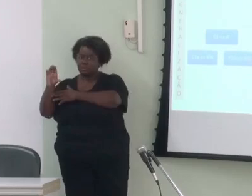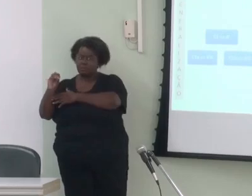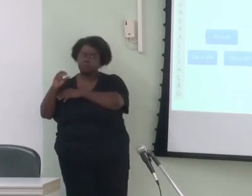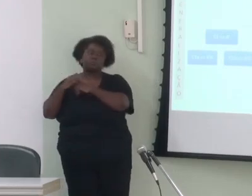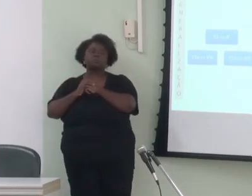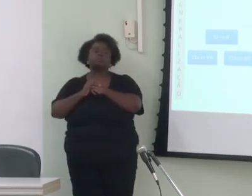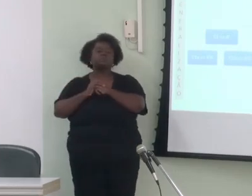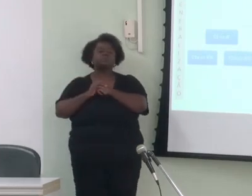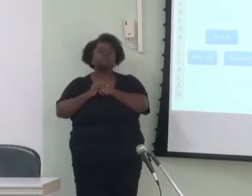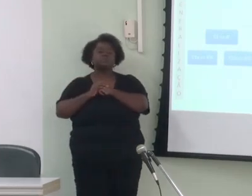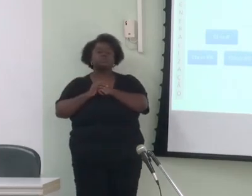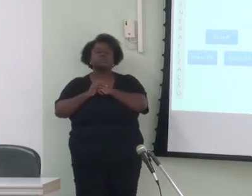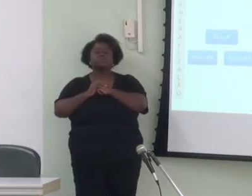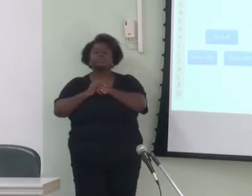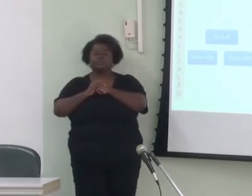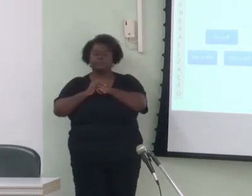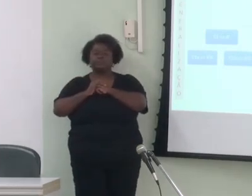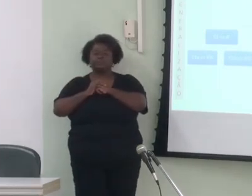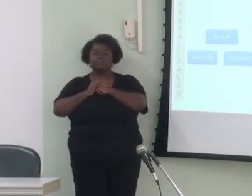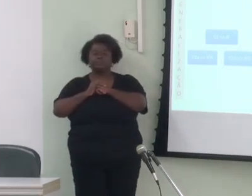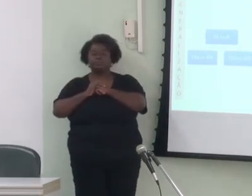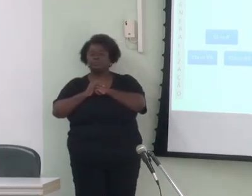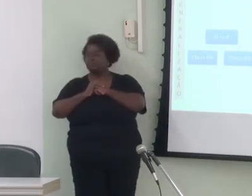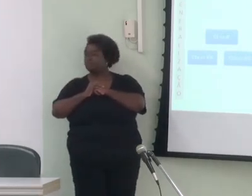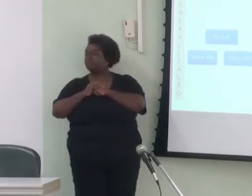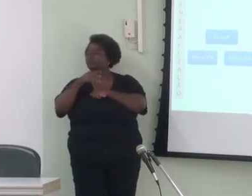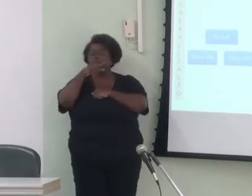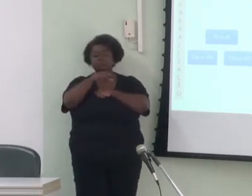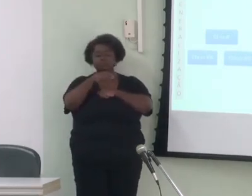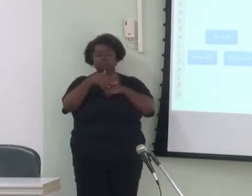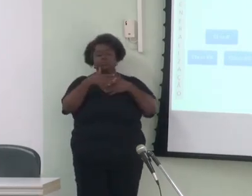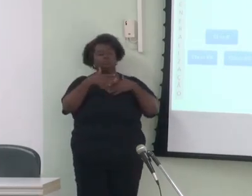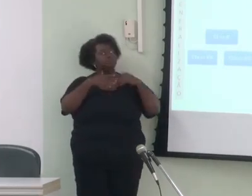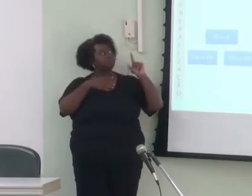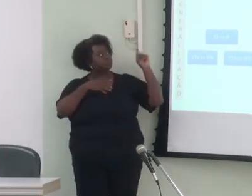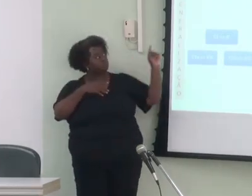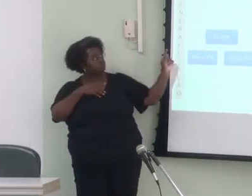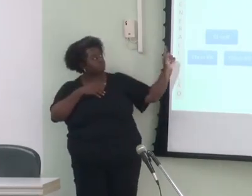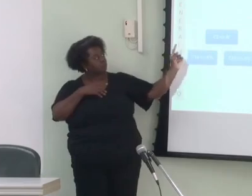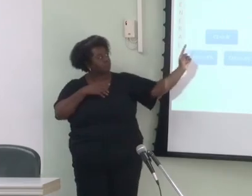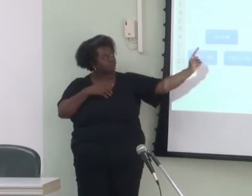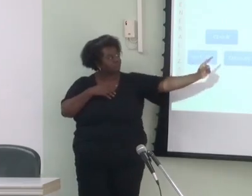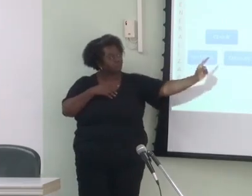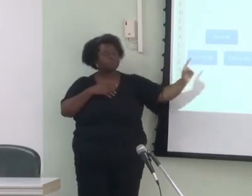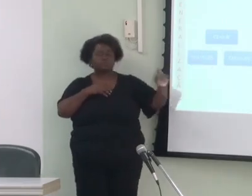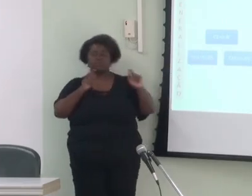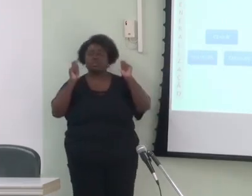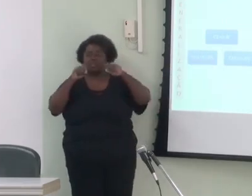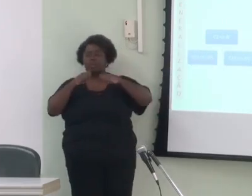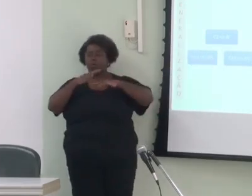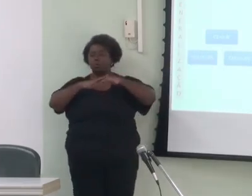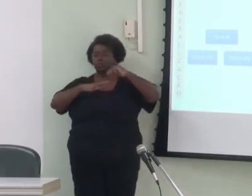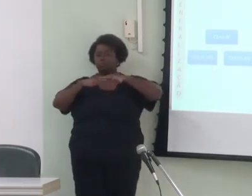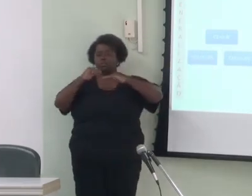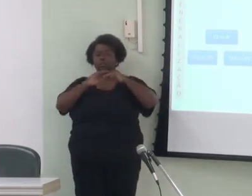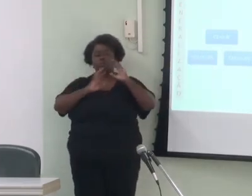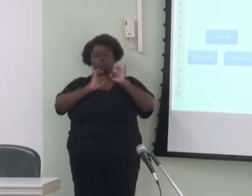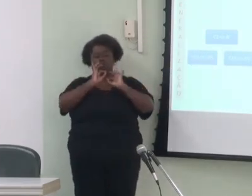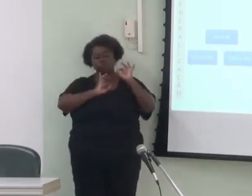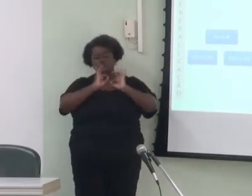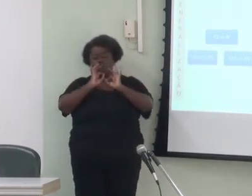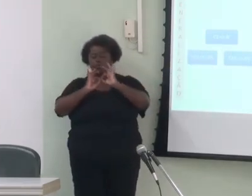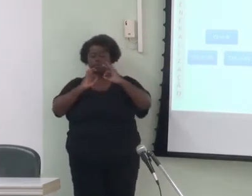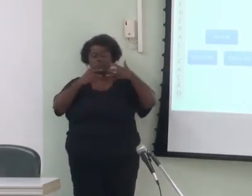processos a partir desses processos as construções podem formar diferentes conexões associativas